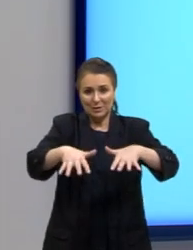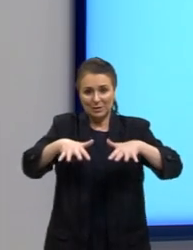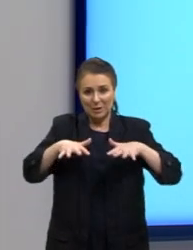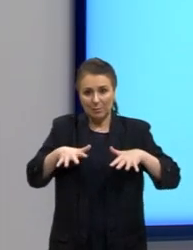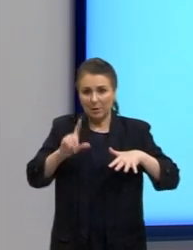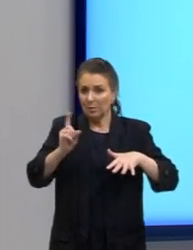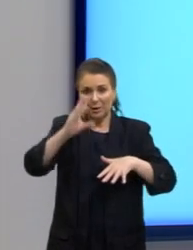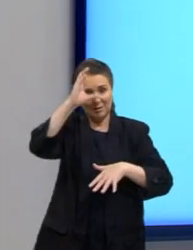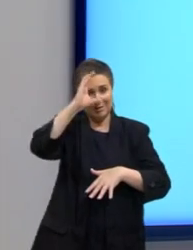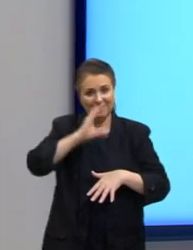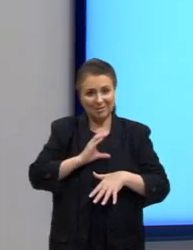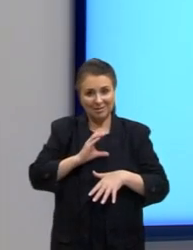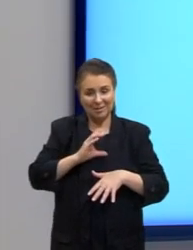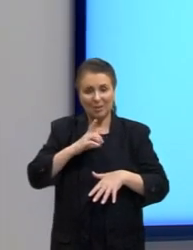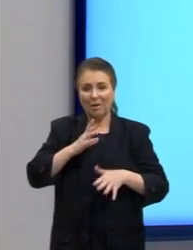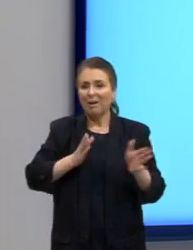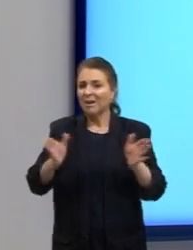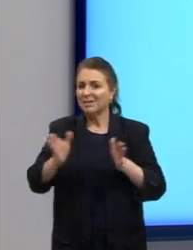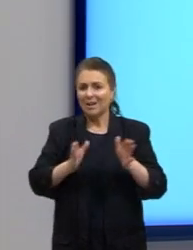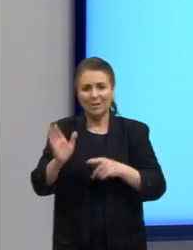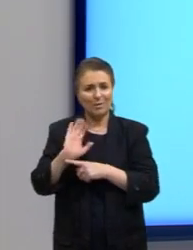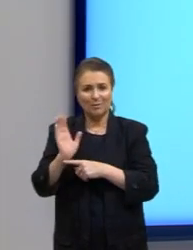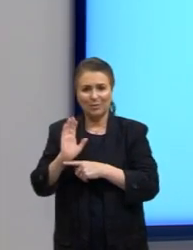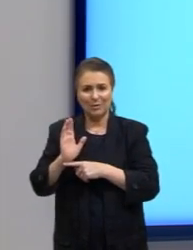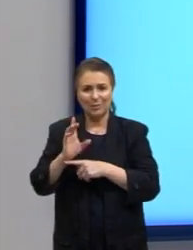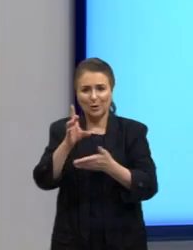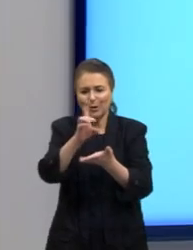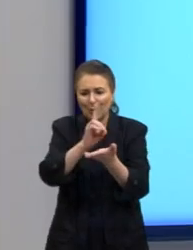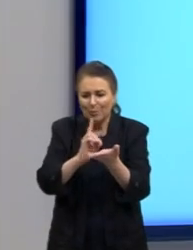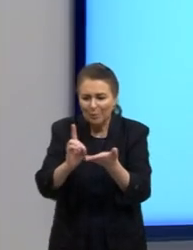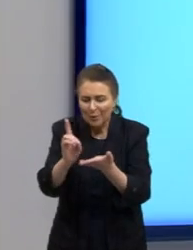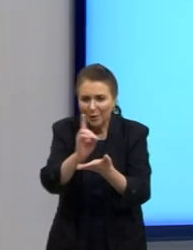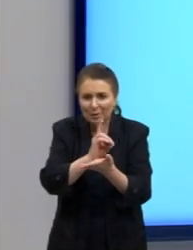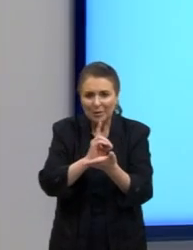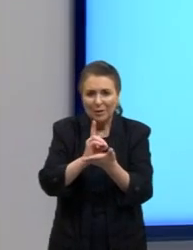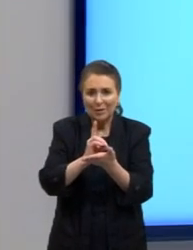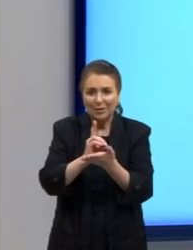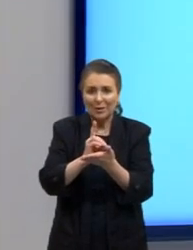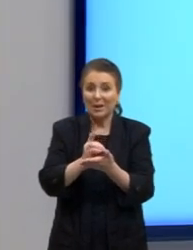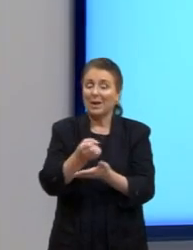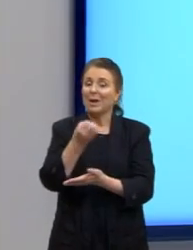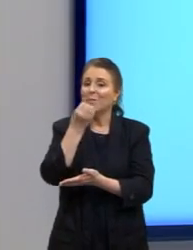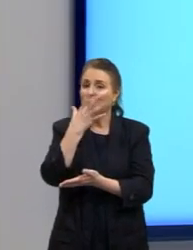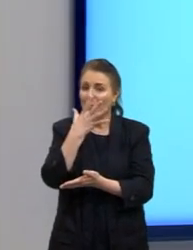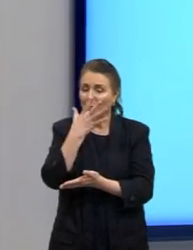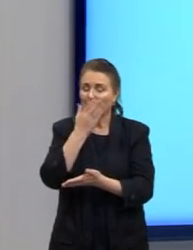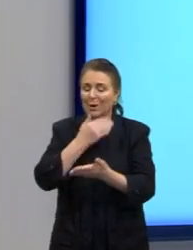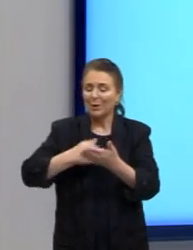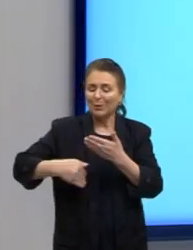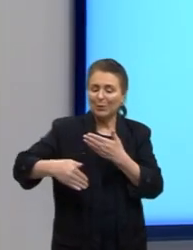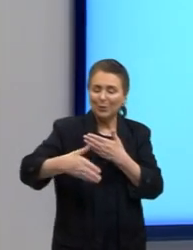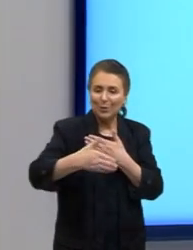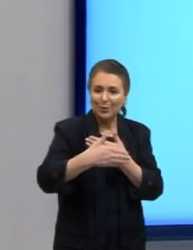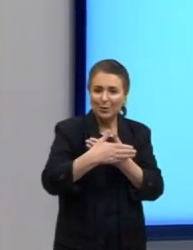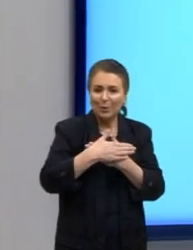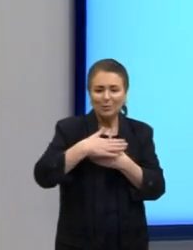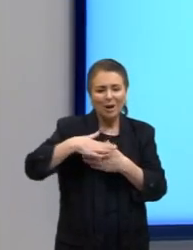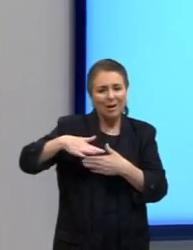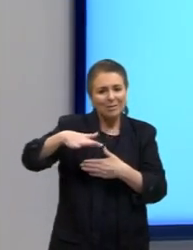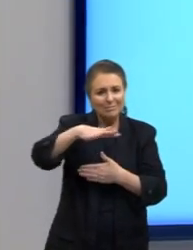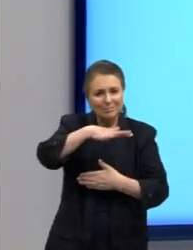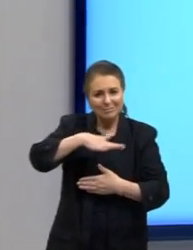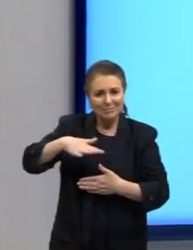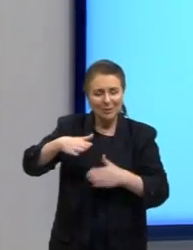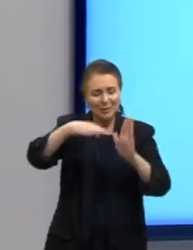só fazer com que ele tenha acesso a filmes e documentários isso é beneficiar todas as áreas da vida